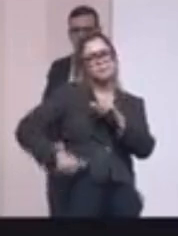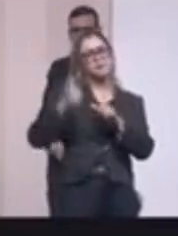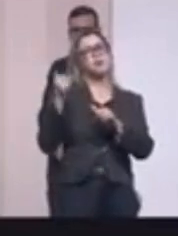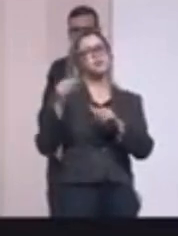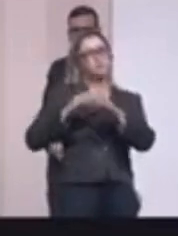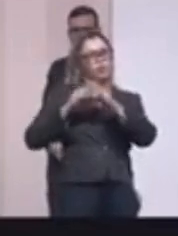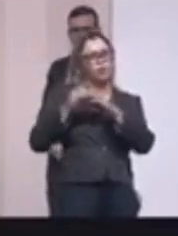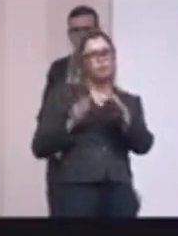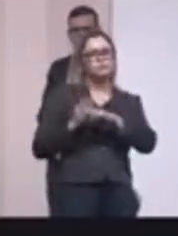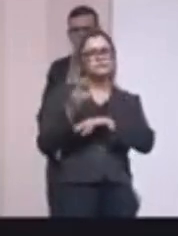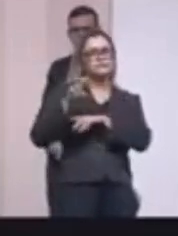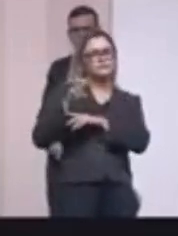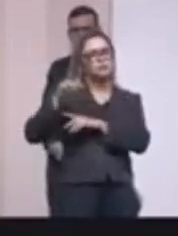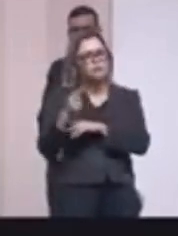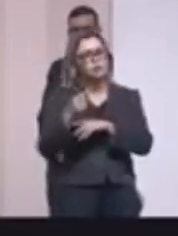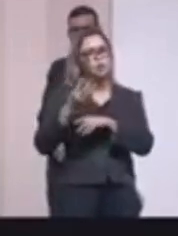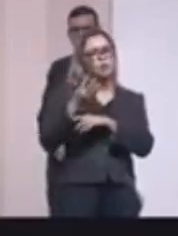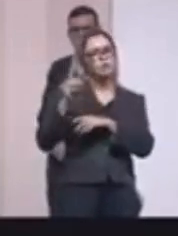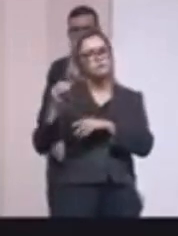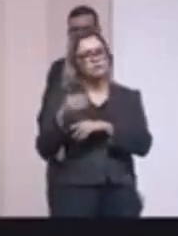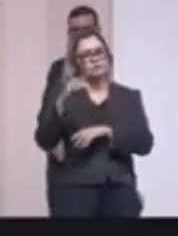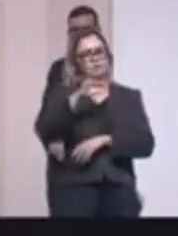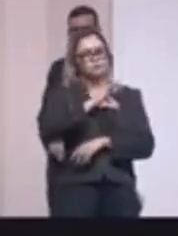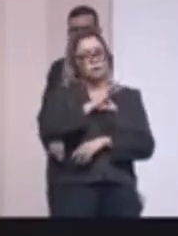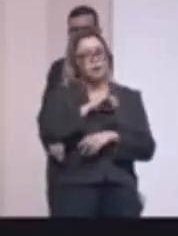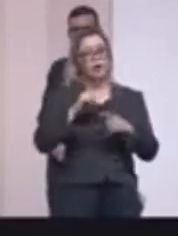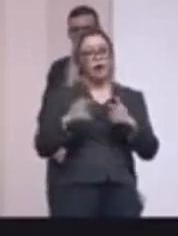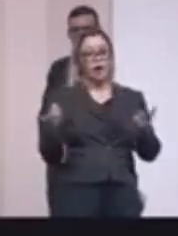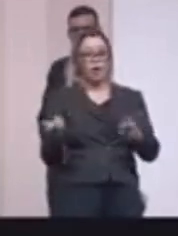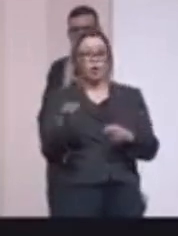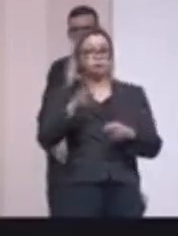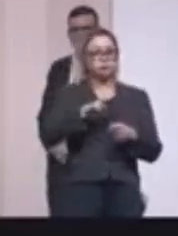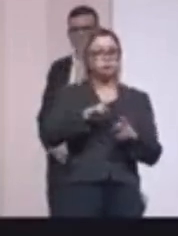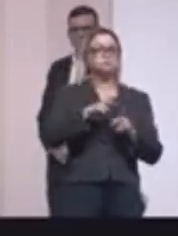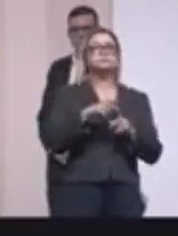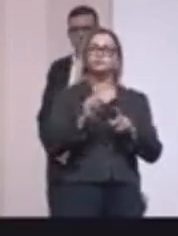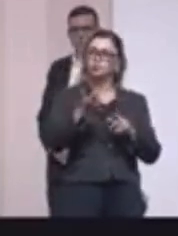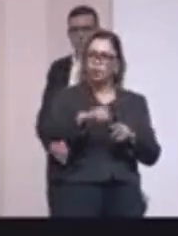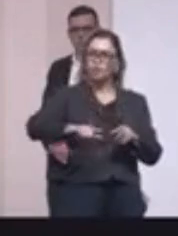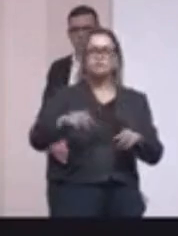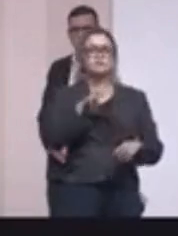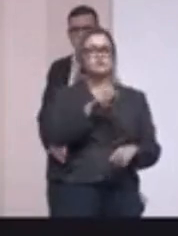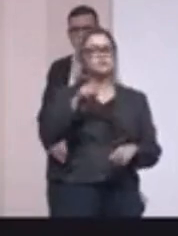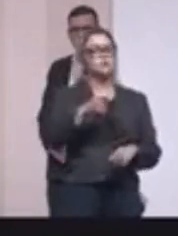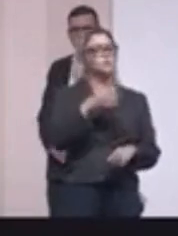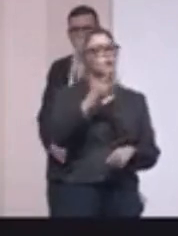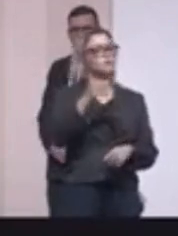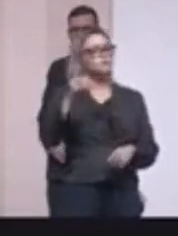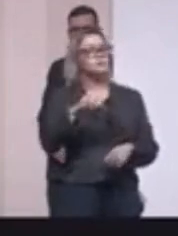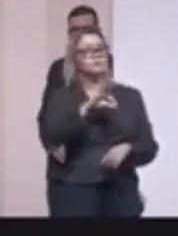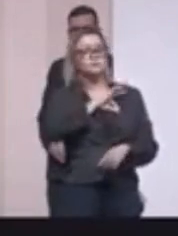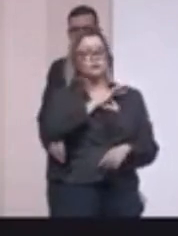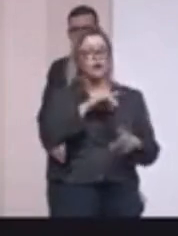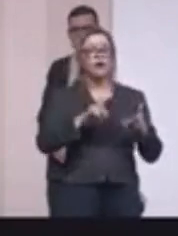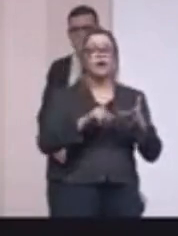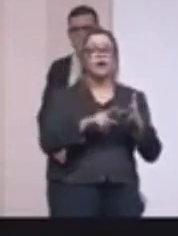para 5.400 policiais, agora novamente outra autorização para 5.400 policiais,